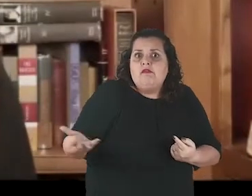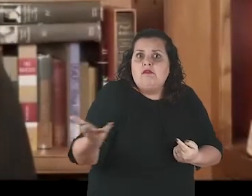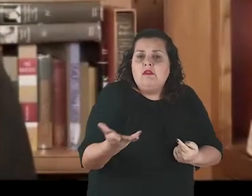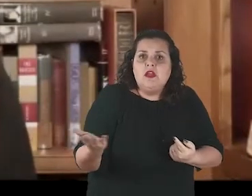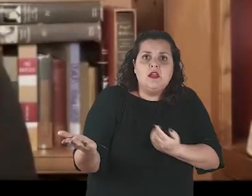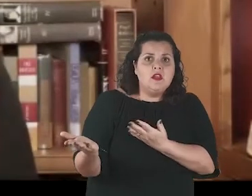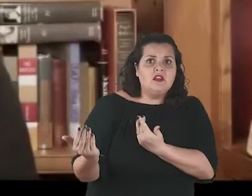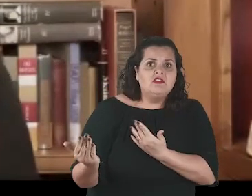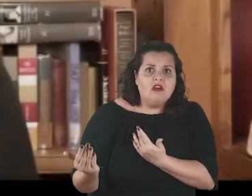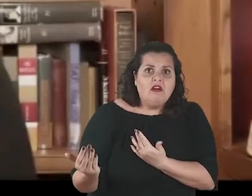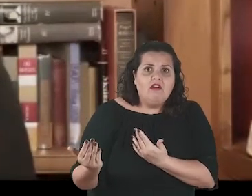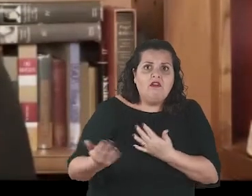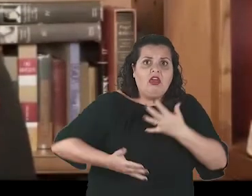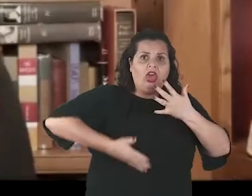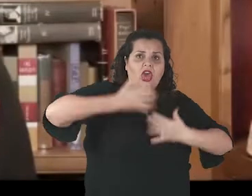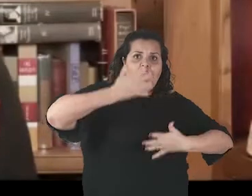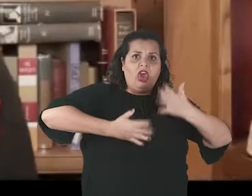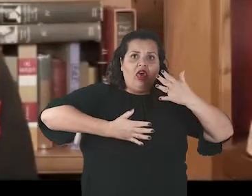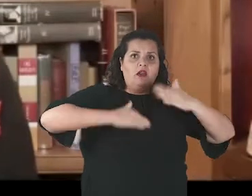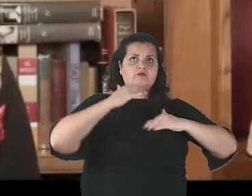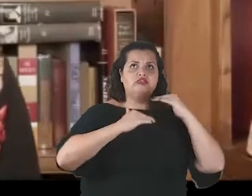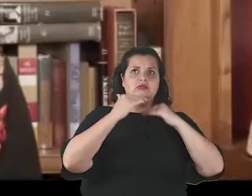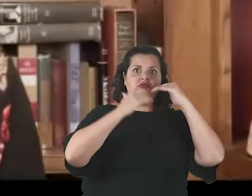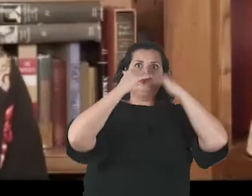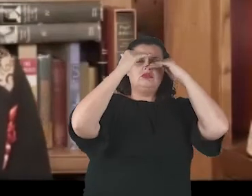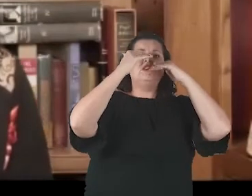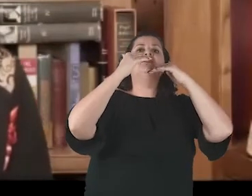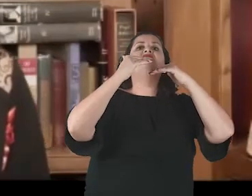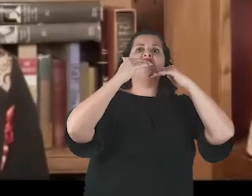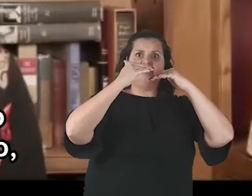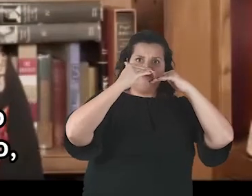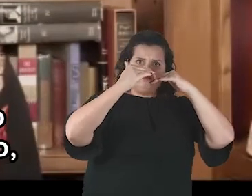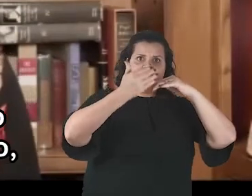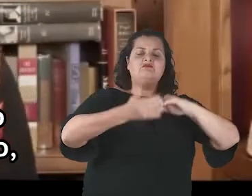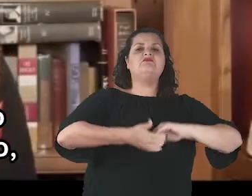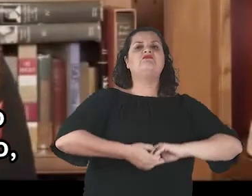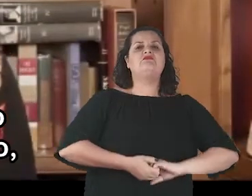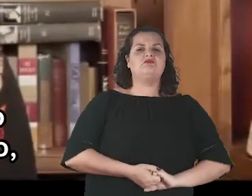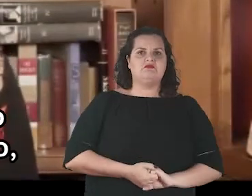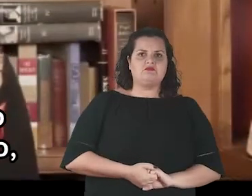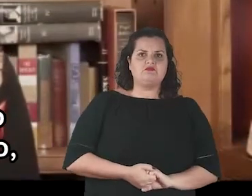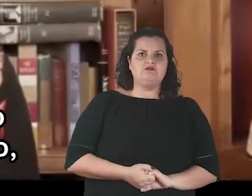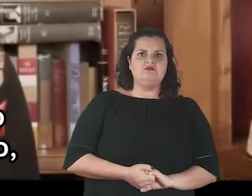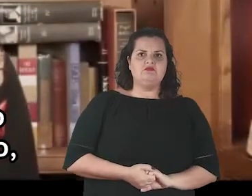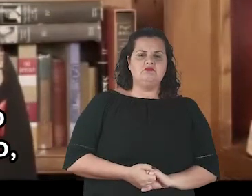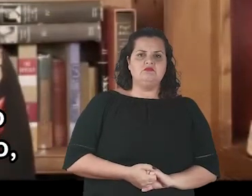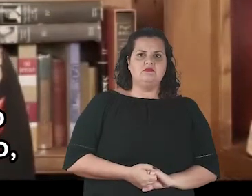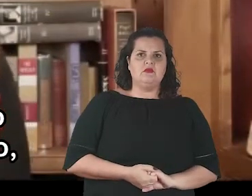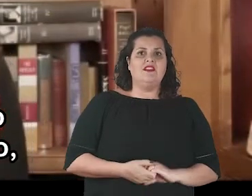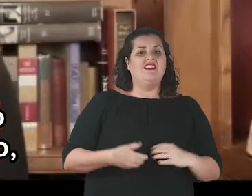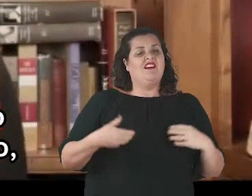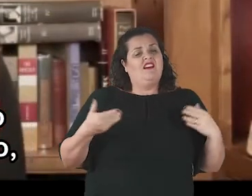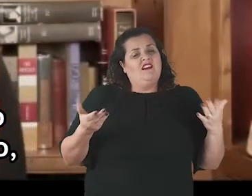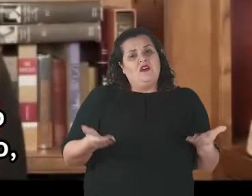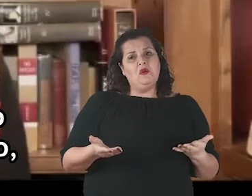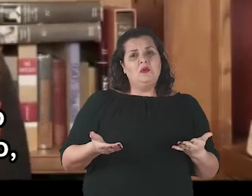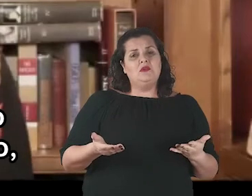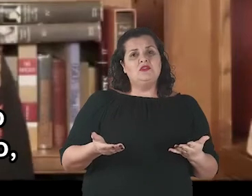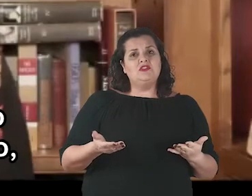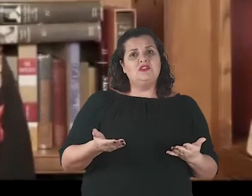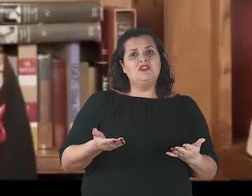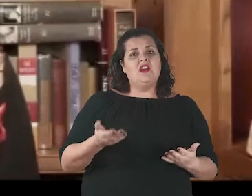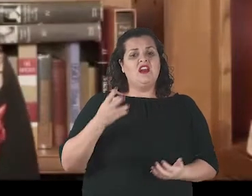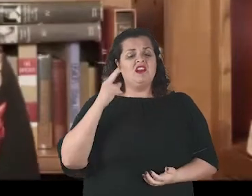todas as saídas. A World Wide Web, que nós já consideramos um espaço público e gratuito